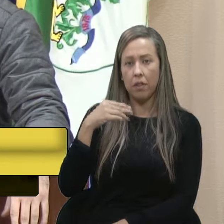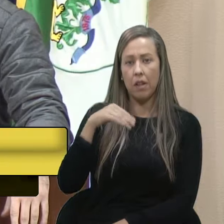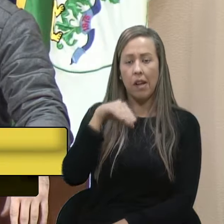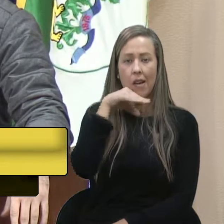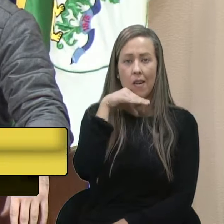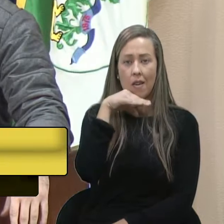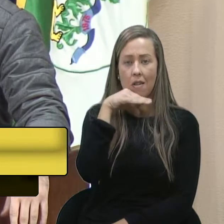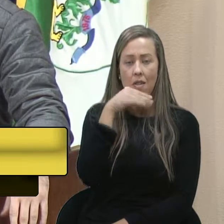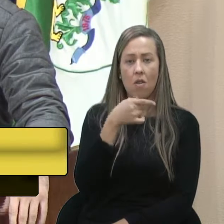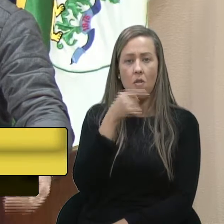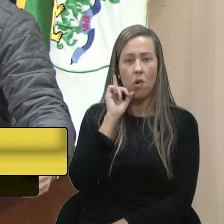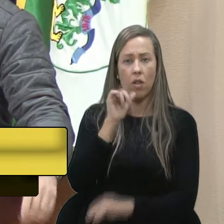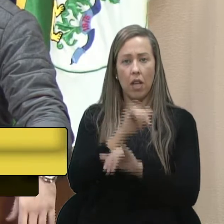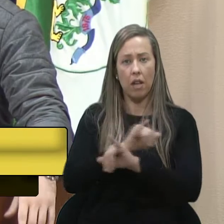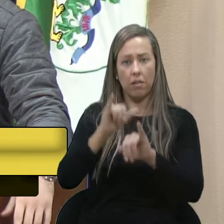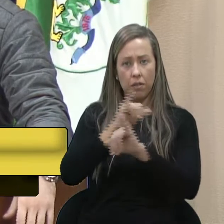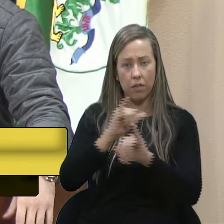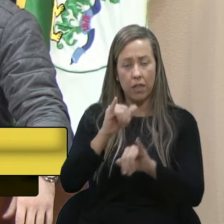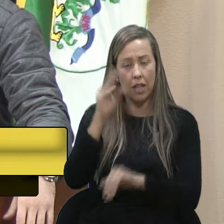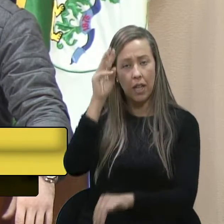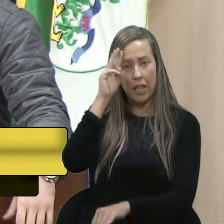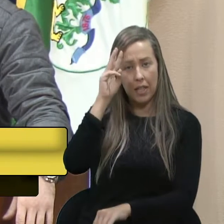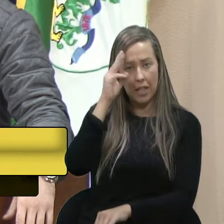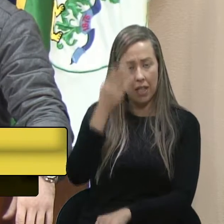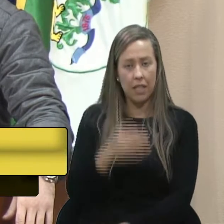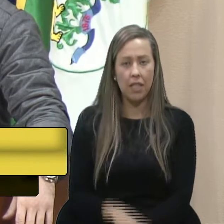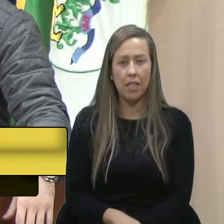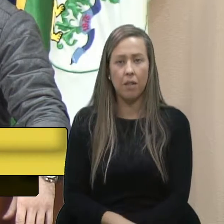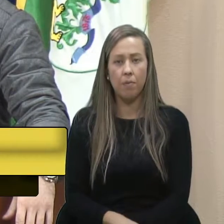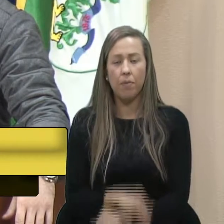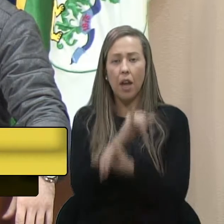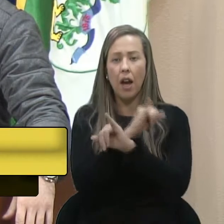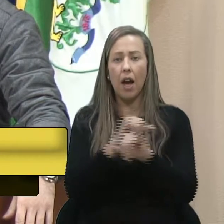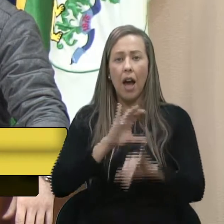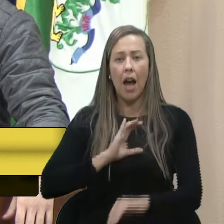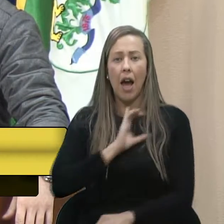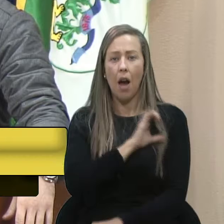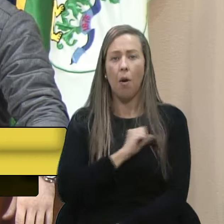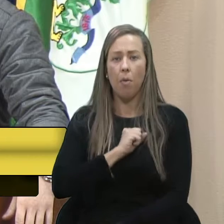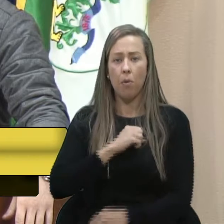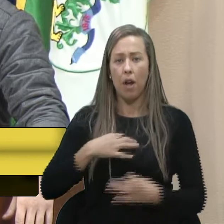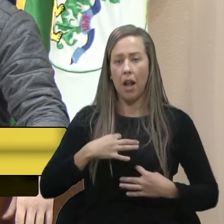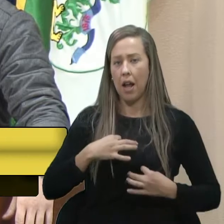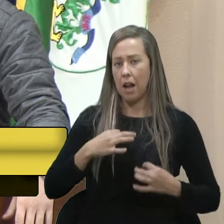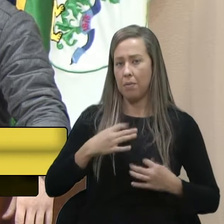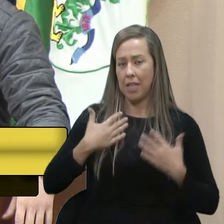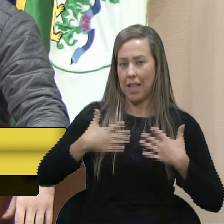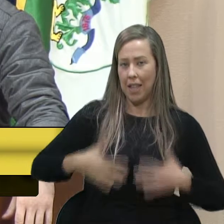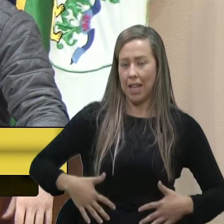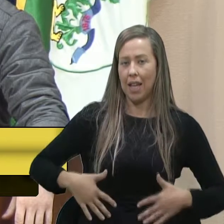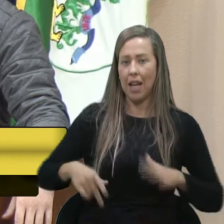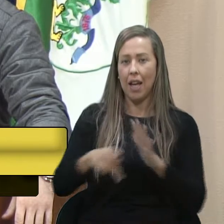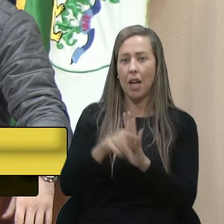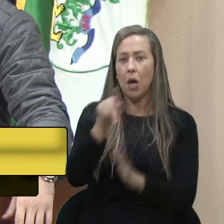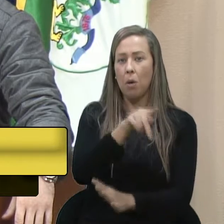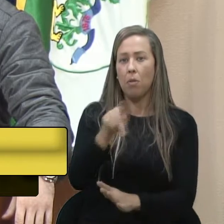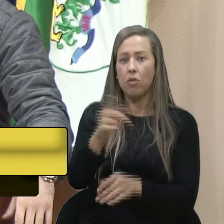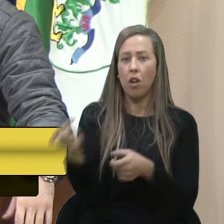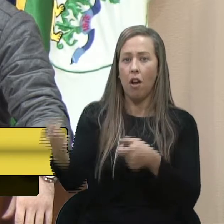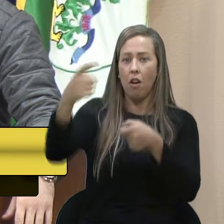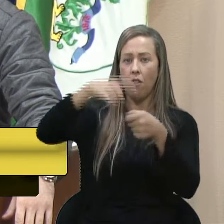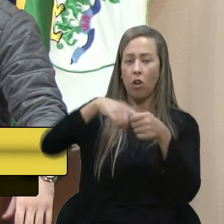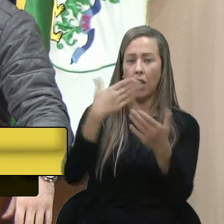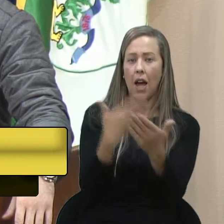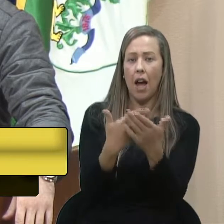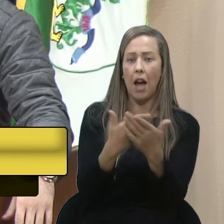na sessão de ontem da Câmara, de terça-feira, conclamou ao Amor à Camiseta da parte dos professores para o retorno às aulas